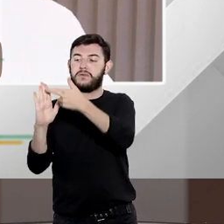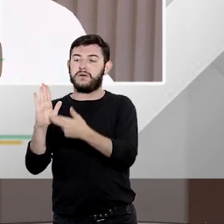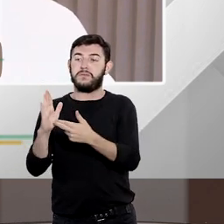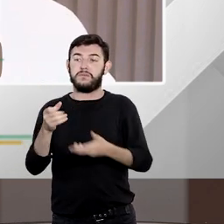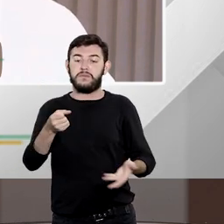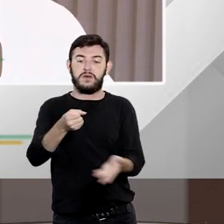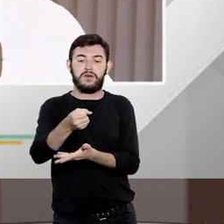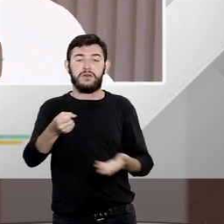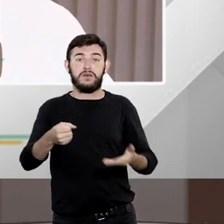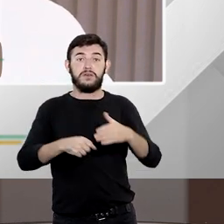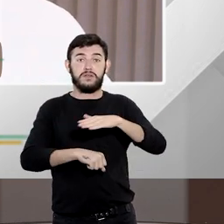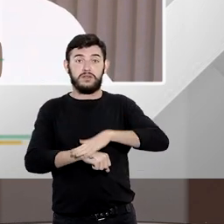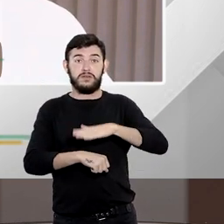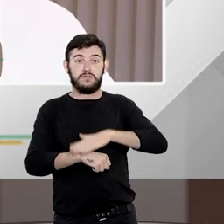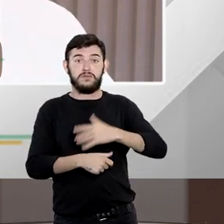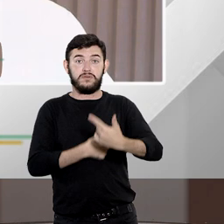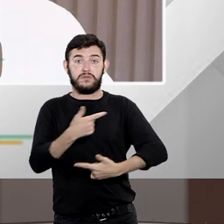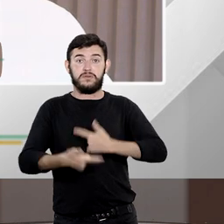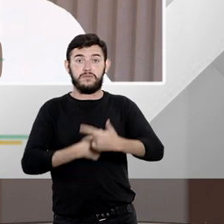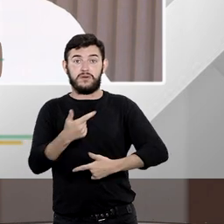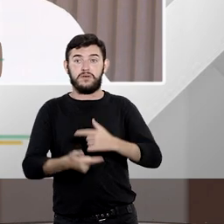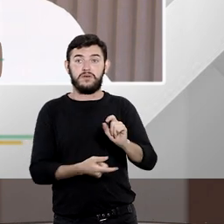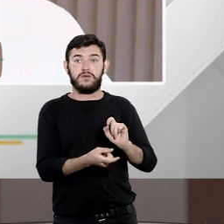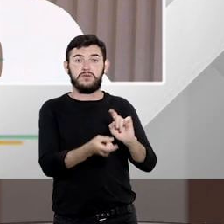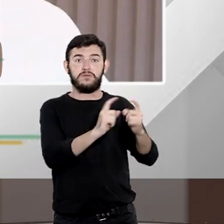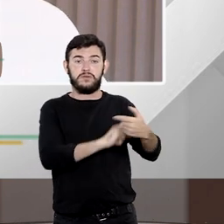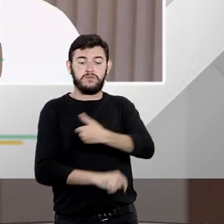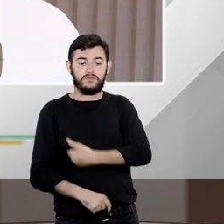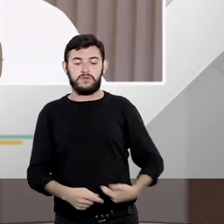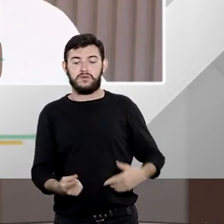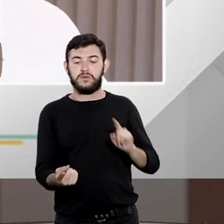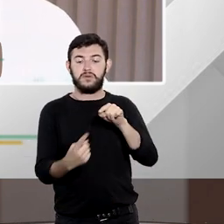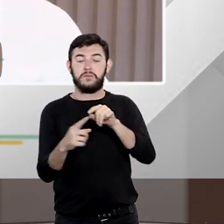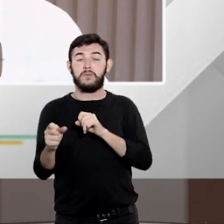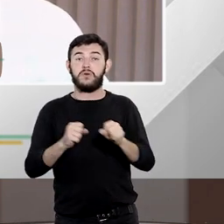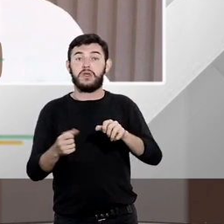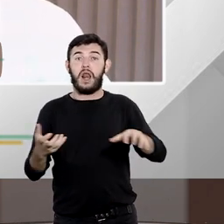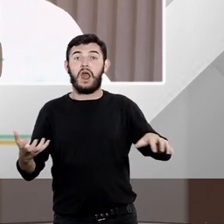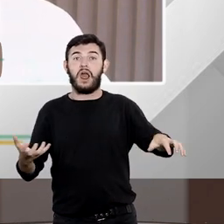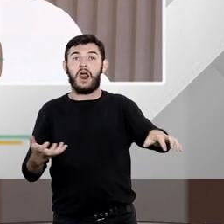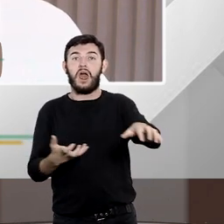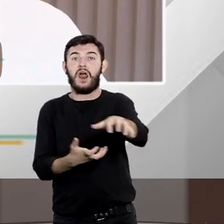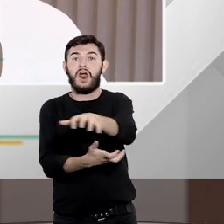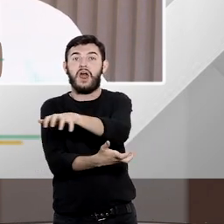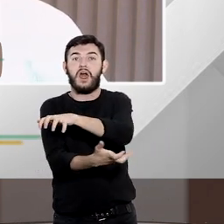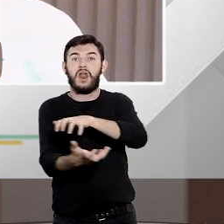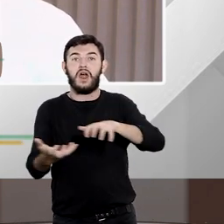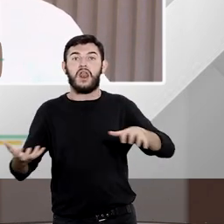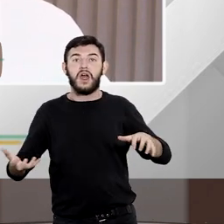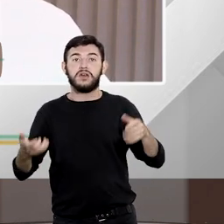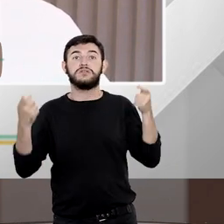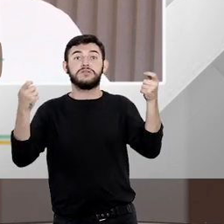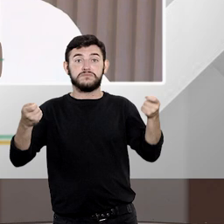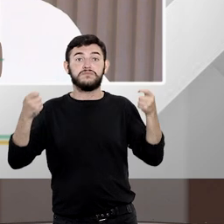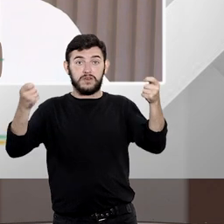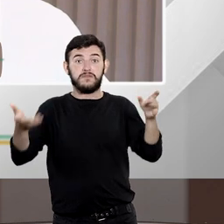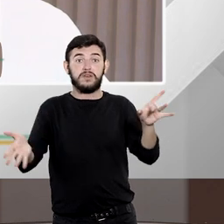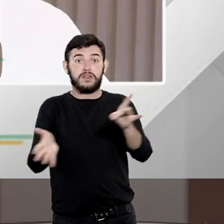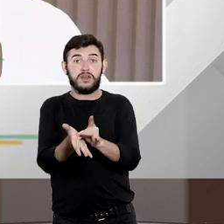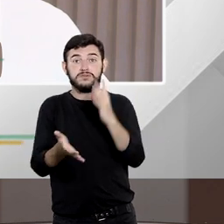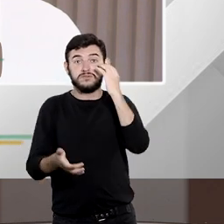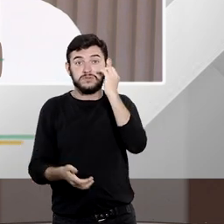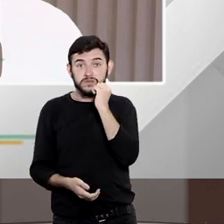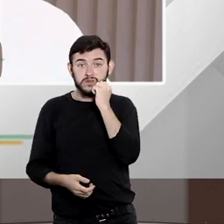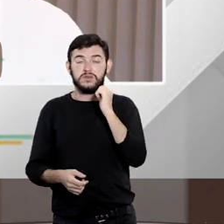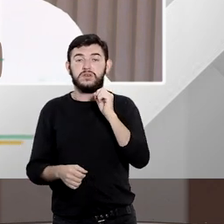pública para a declaração da greve e essa greve ser legítima das condições mínimas para manutenção dos serviços